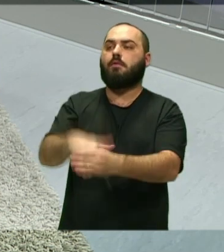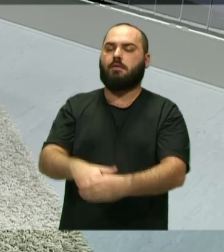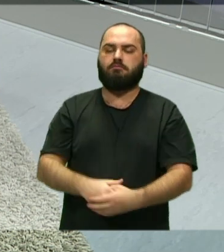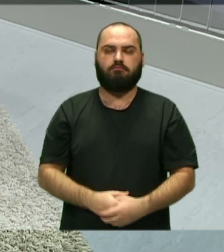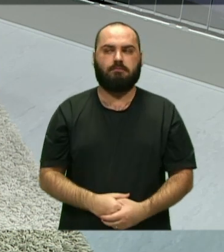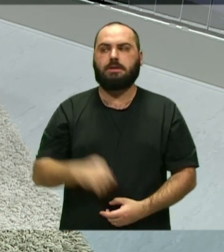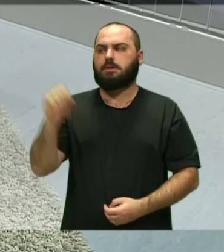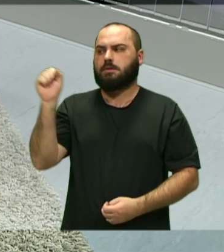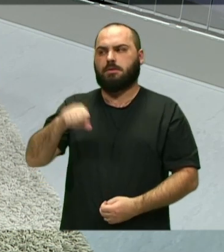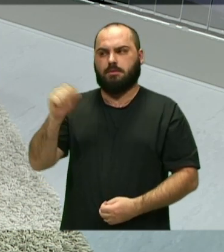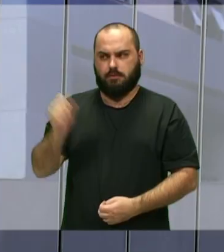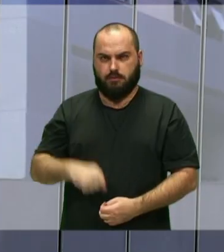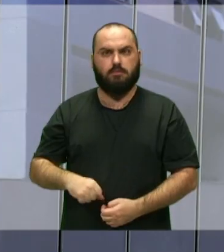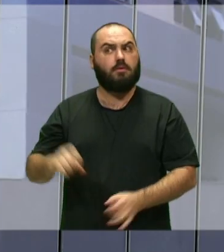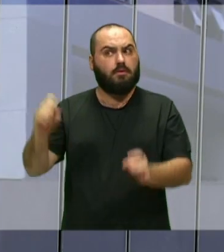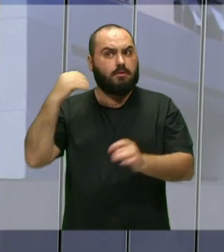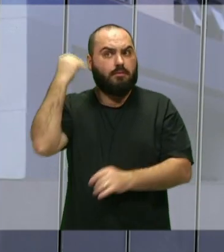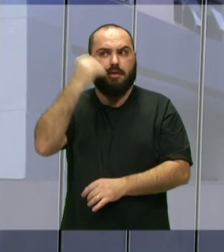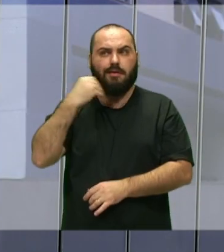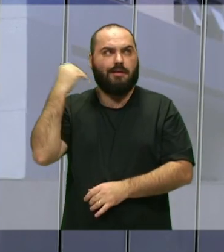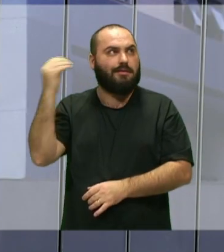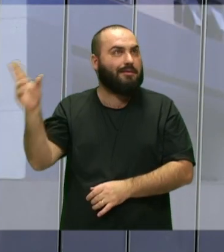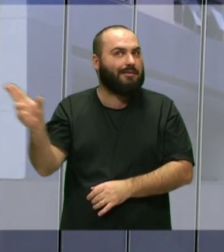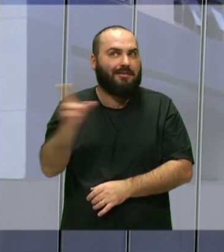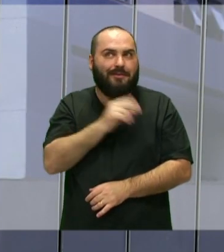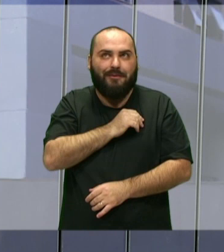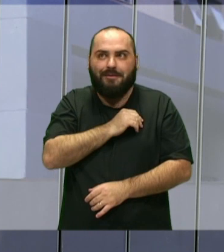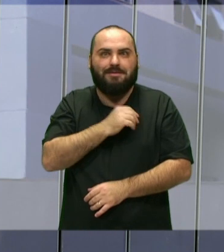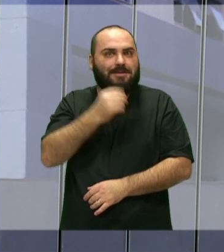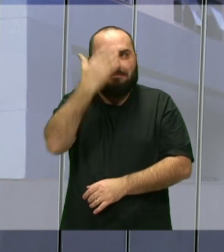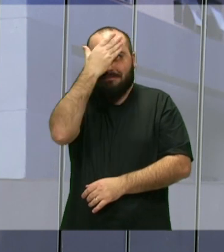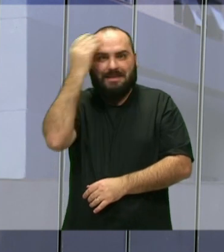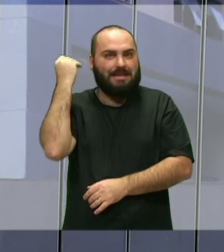muito marcante a experiência, né, como que eu poderia me esquecer, né,